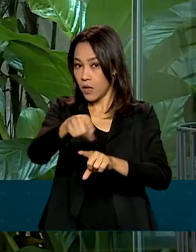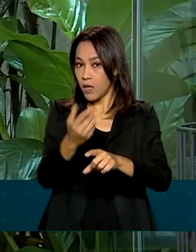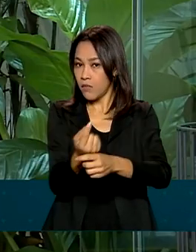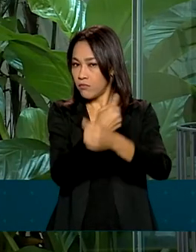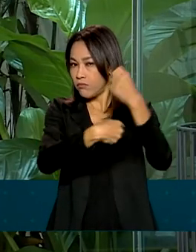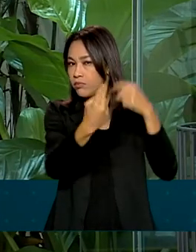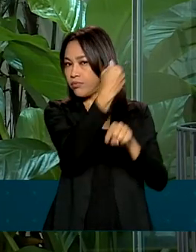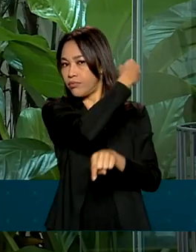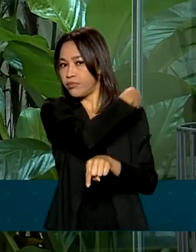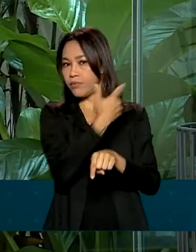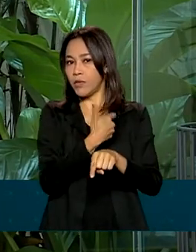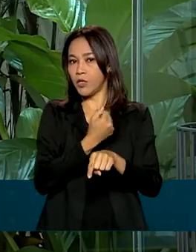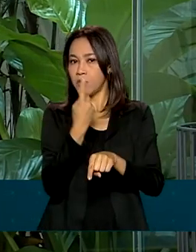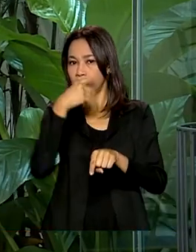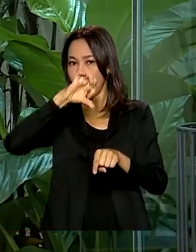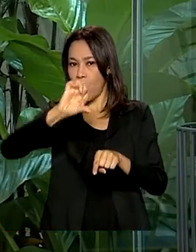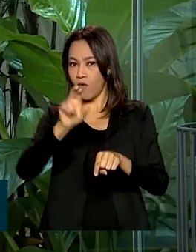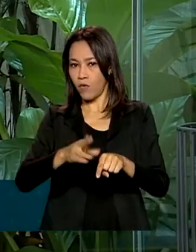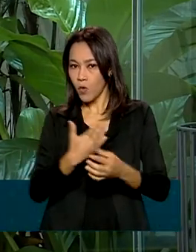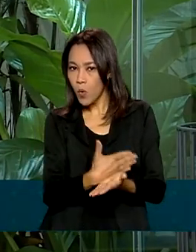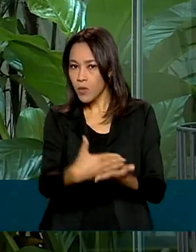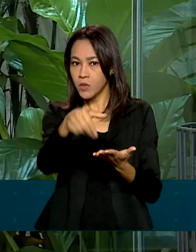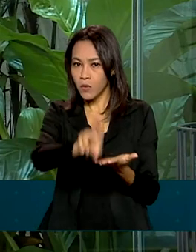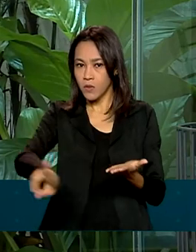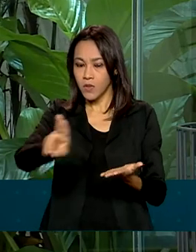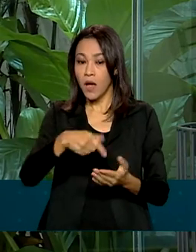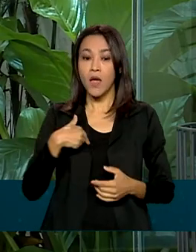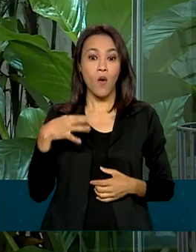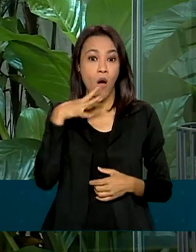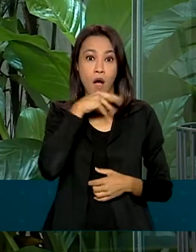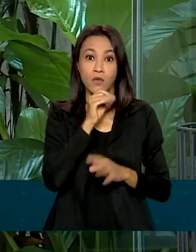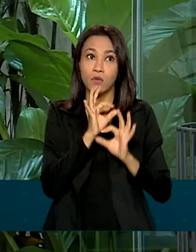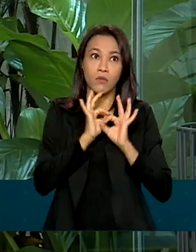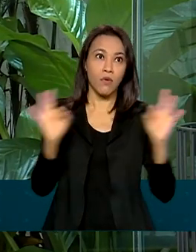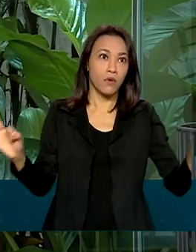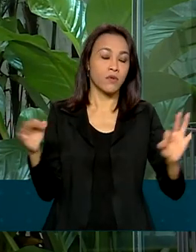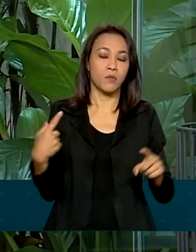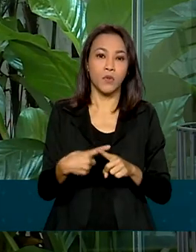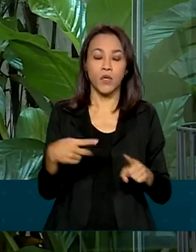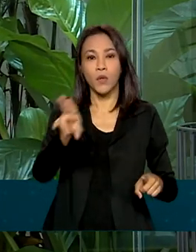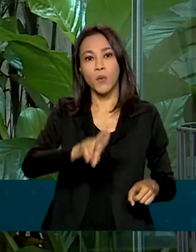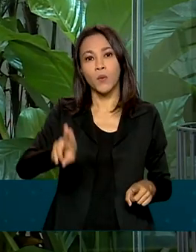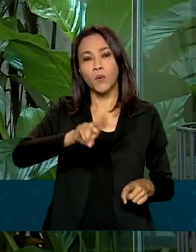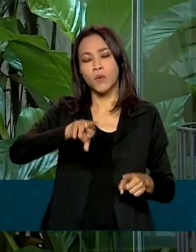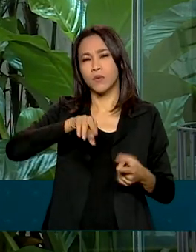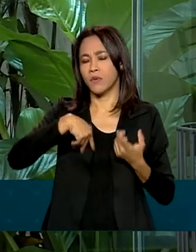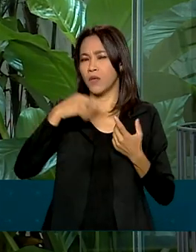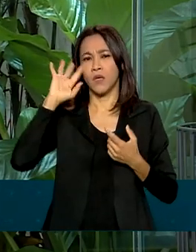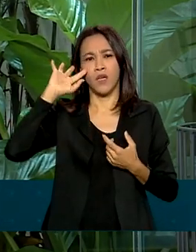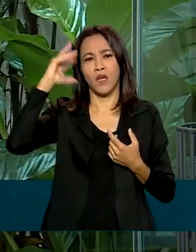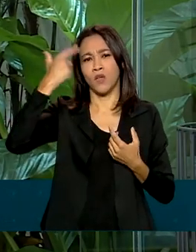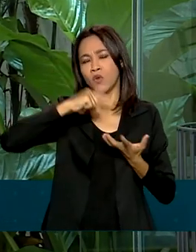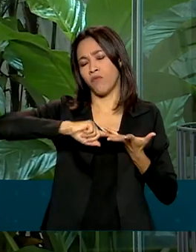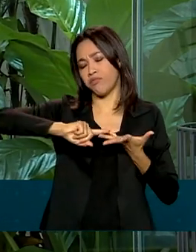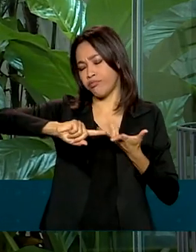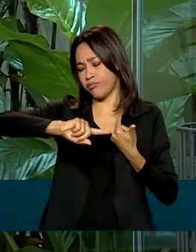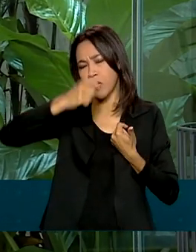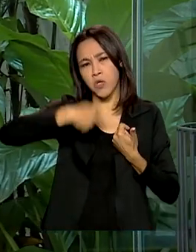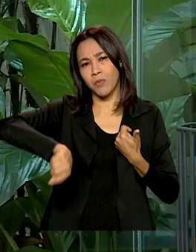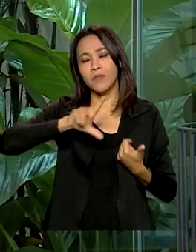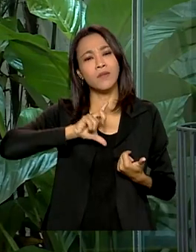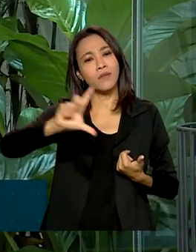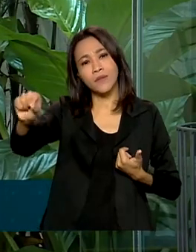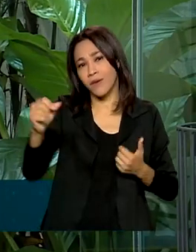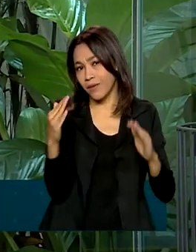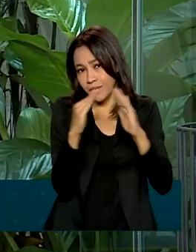Eu achei essa plataforma sensacional, porque eu consigo resolver várias coisas pelo próprio aplicativo, sem ter que sair de casa.